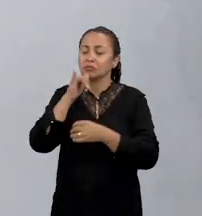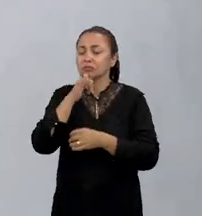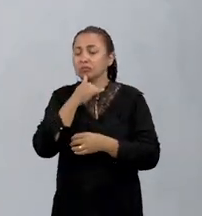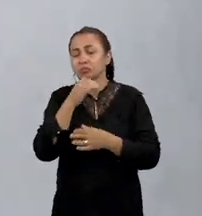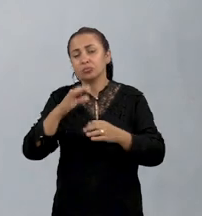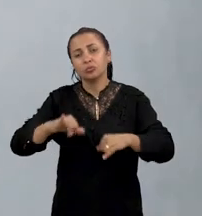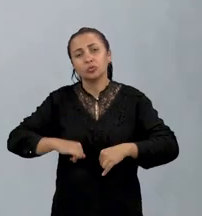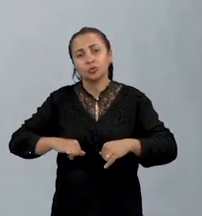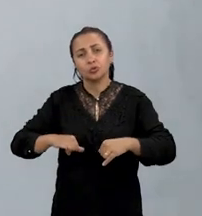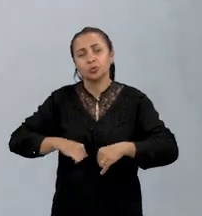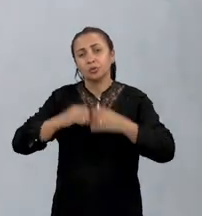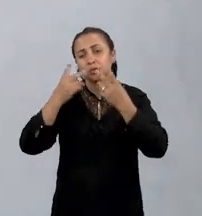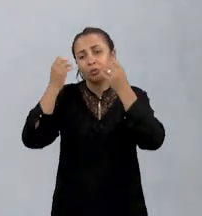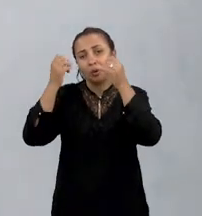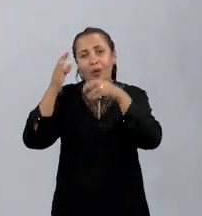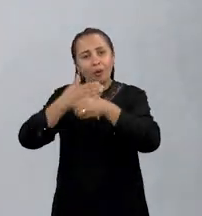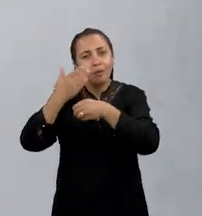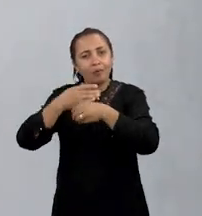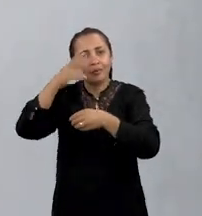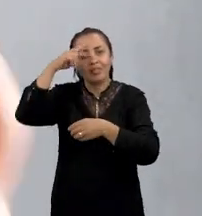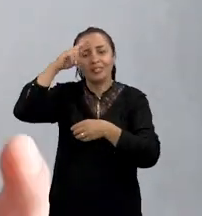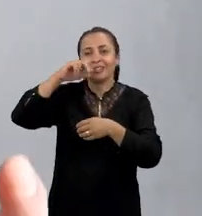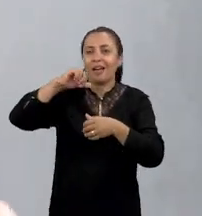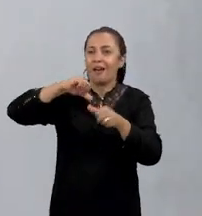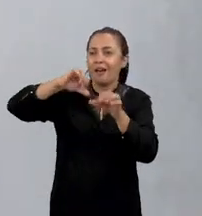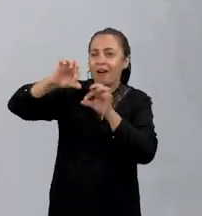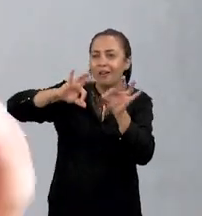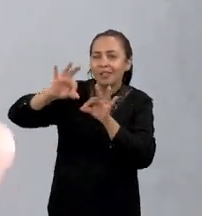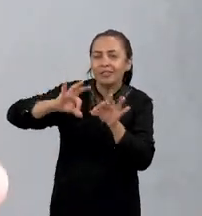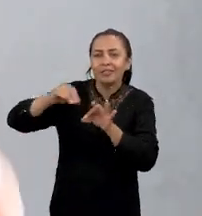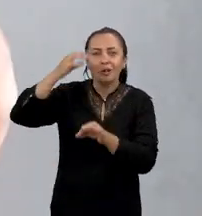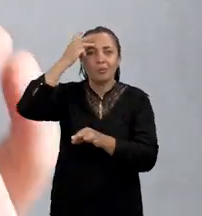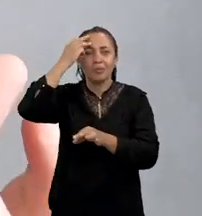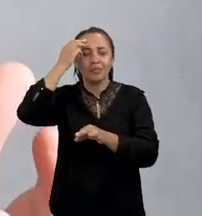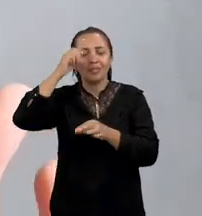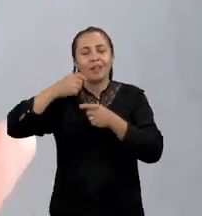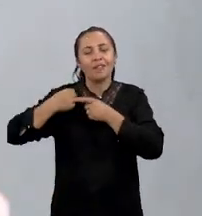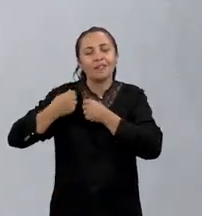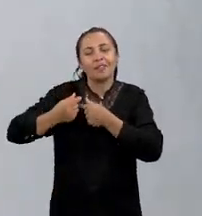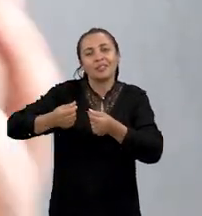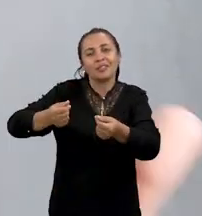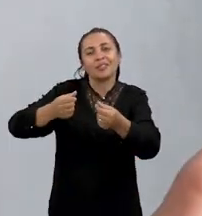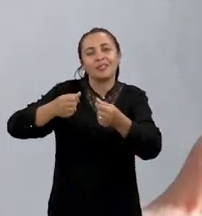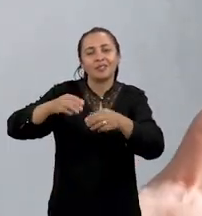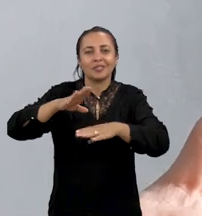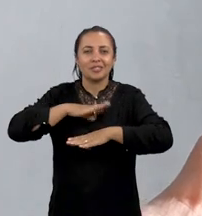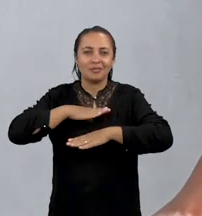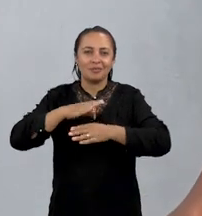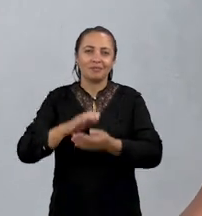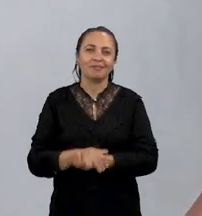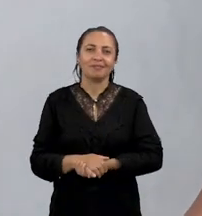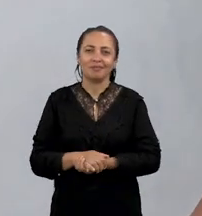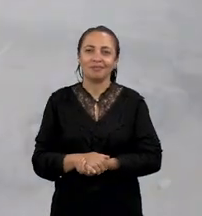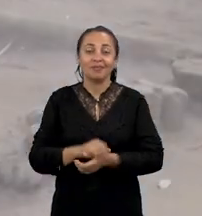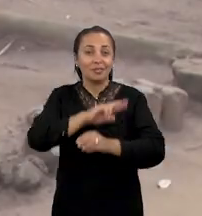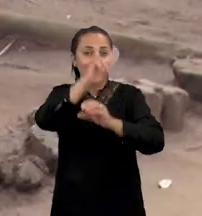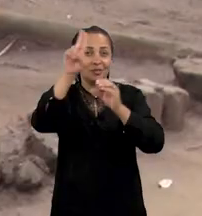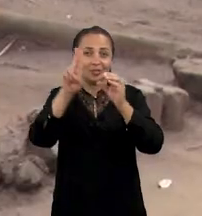lastimamos sofrimentos, construímos a história, refiguramos memórias, eternizamos momentos.